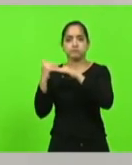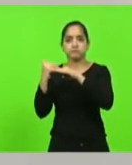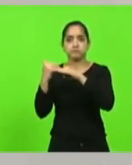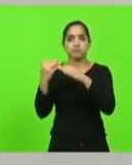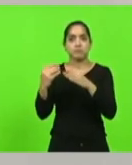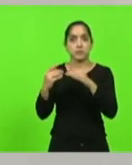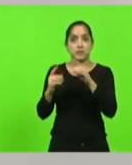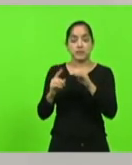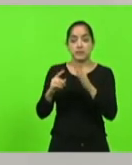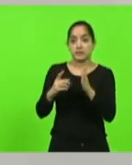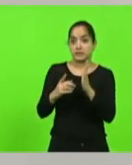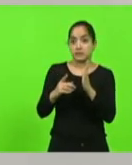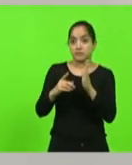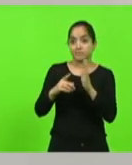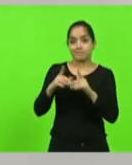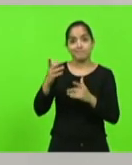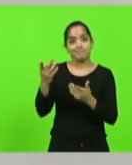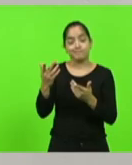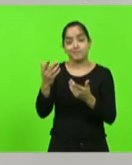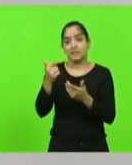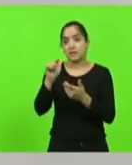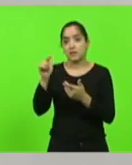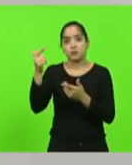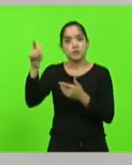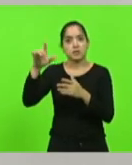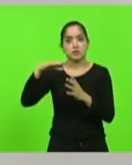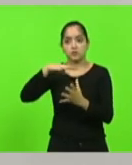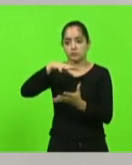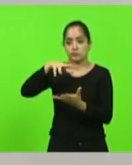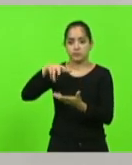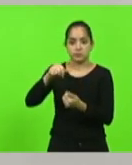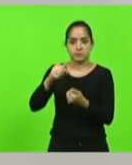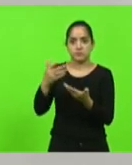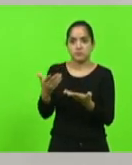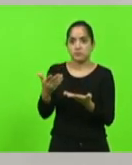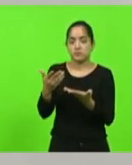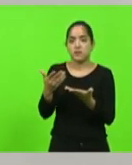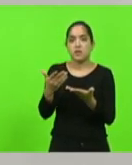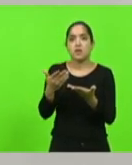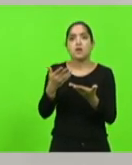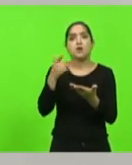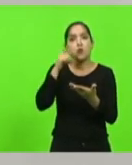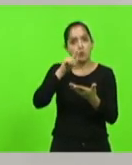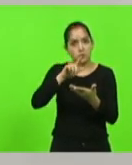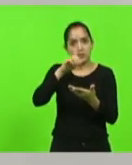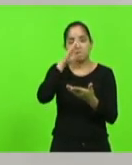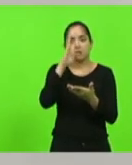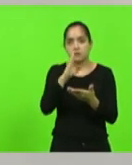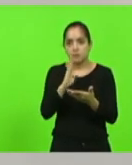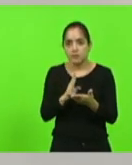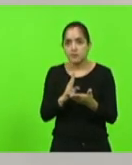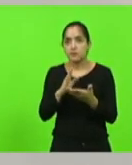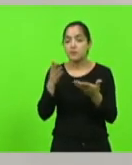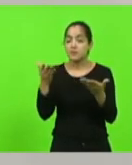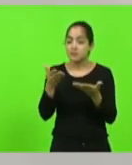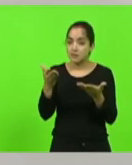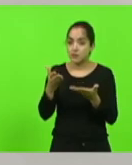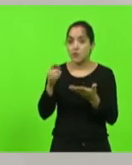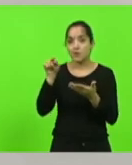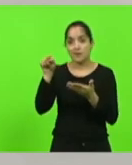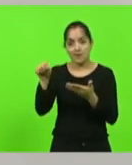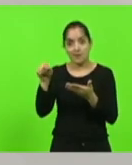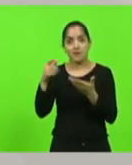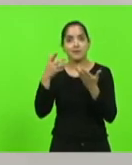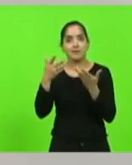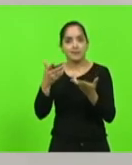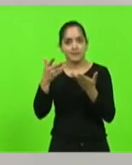distorções que não existem no resto do mundo. O Brasil criou, o Brasil conseguiu vencer, virar essa página e agora o deputado quer